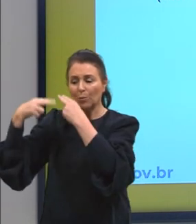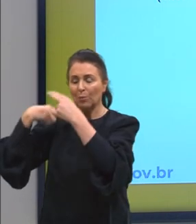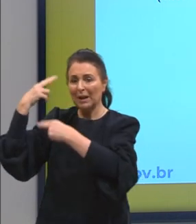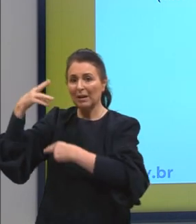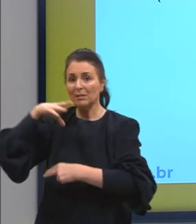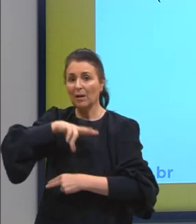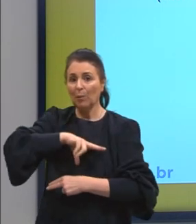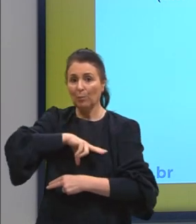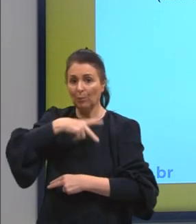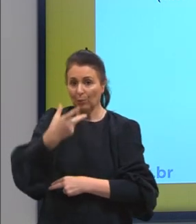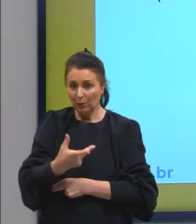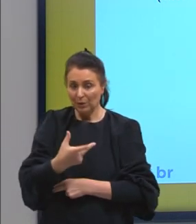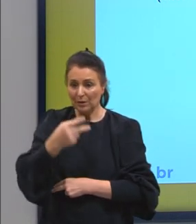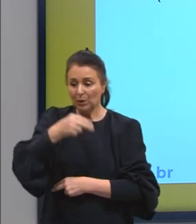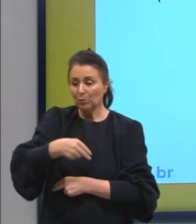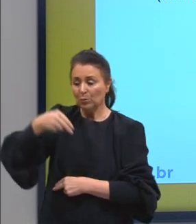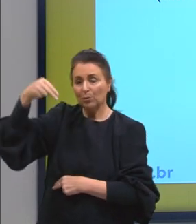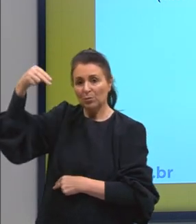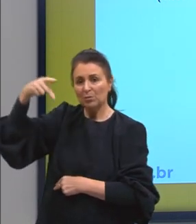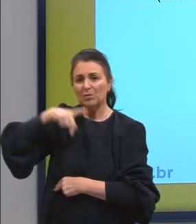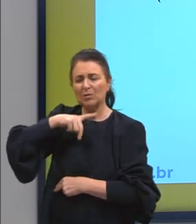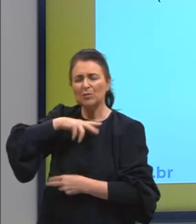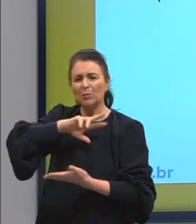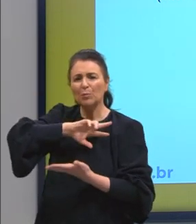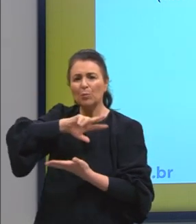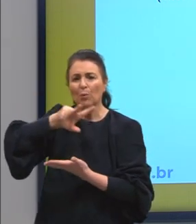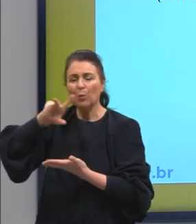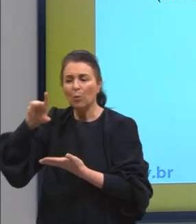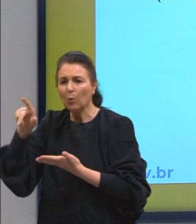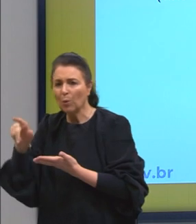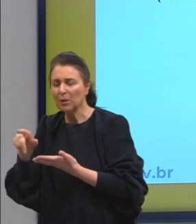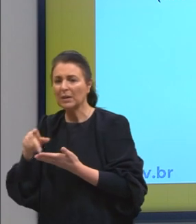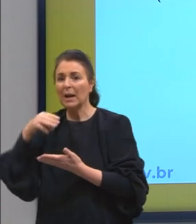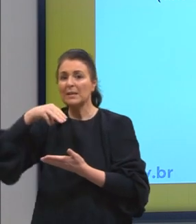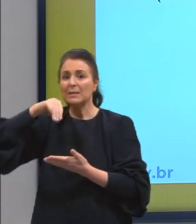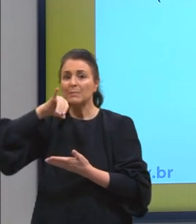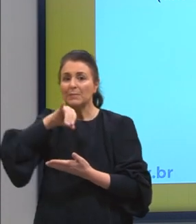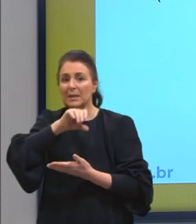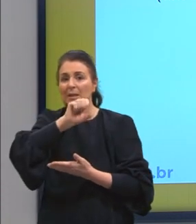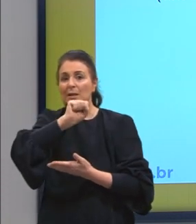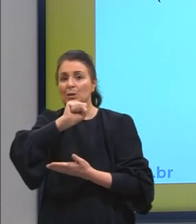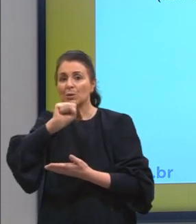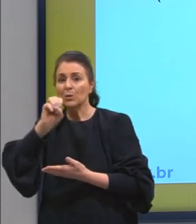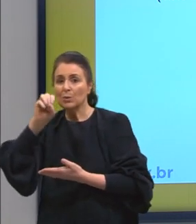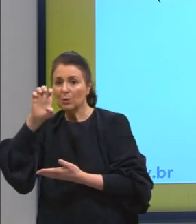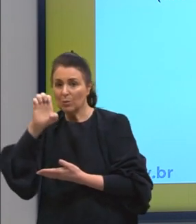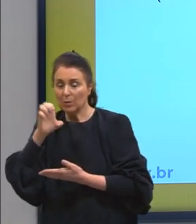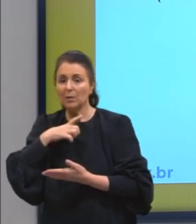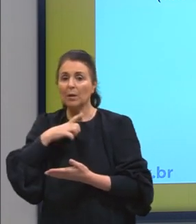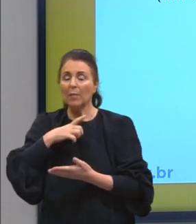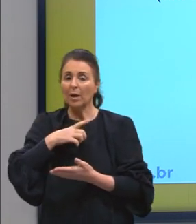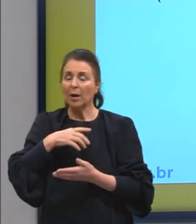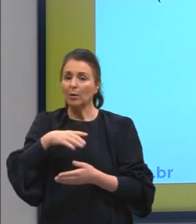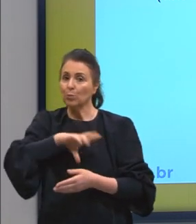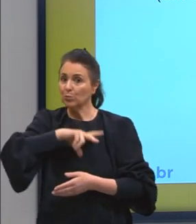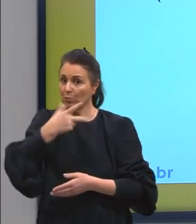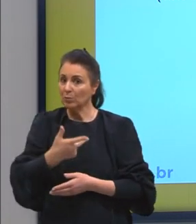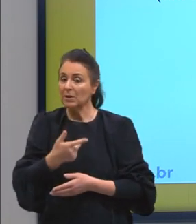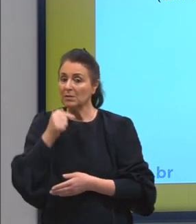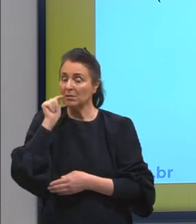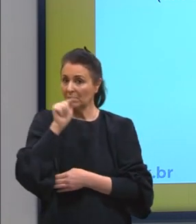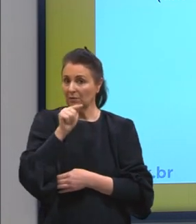nordeste, onde ocorreram muitas missões e a presença dos portugueses também na região nordeste. Da influência